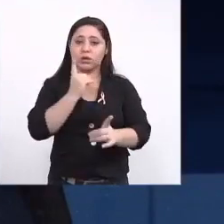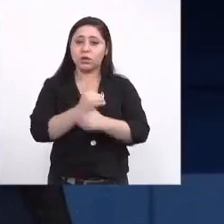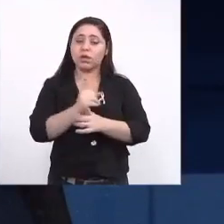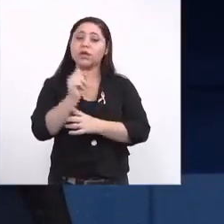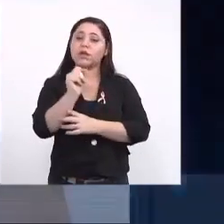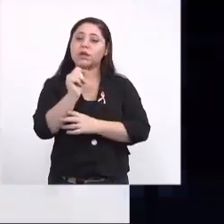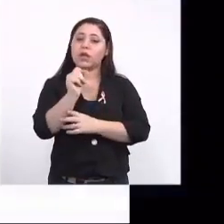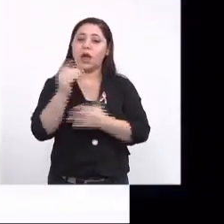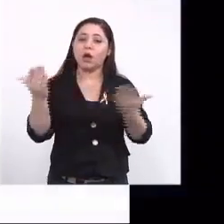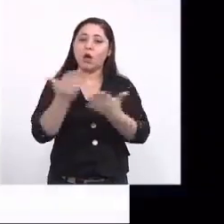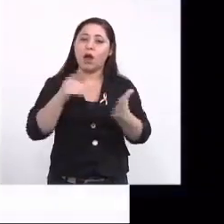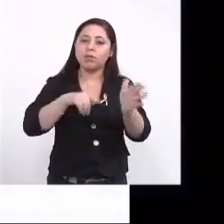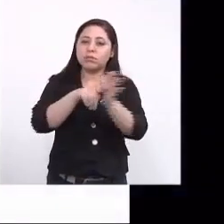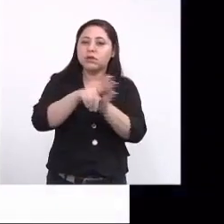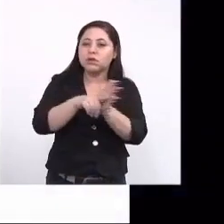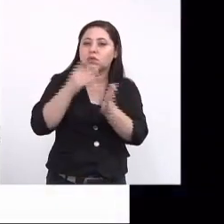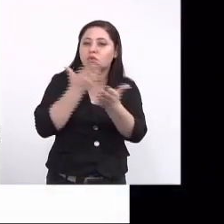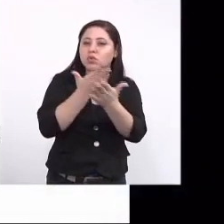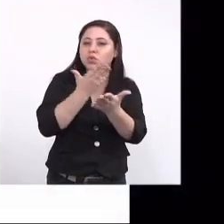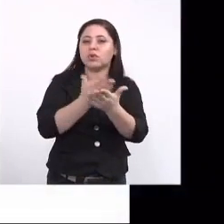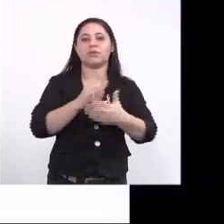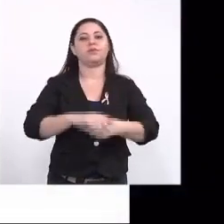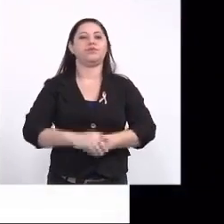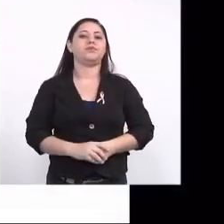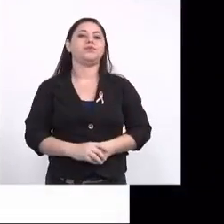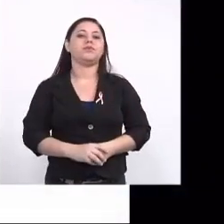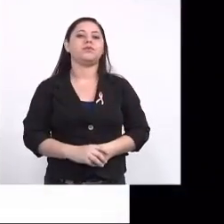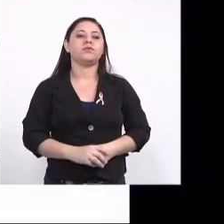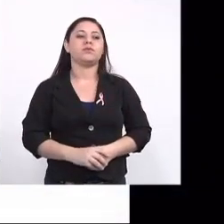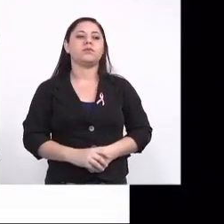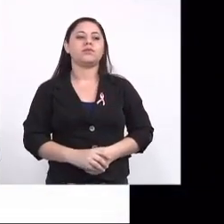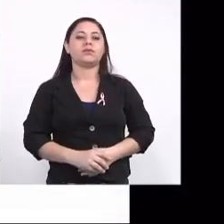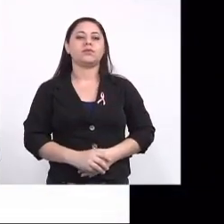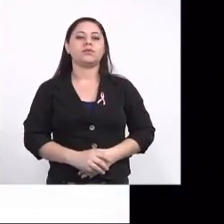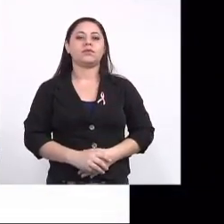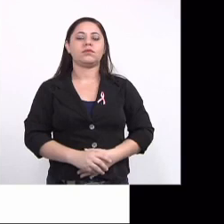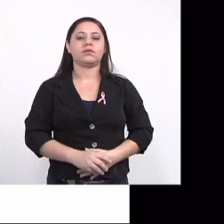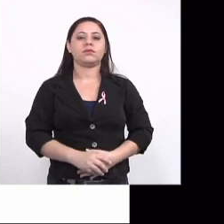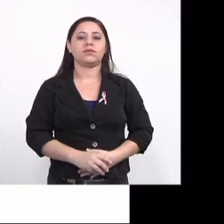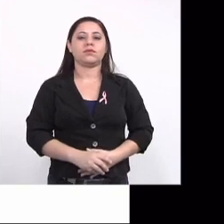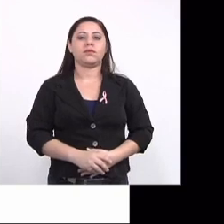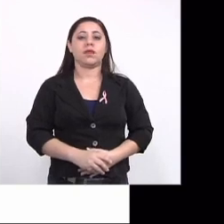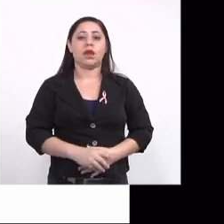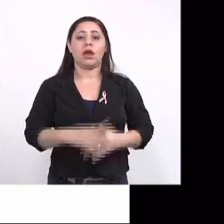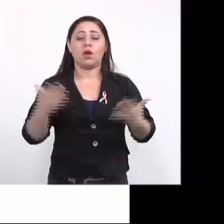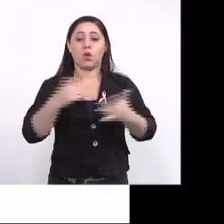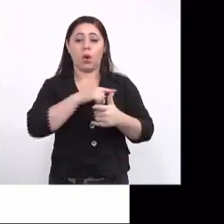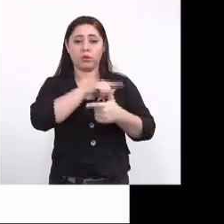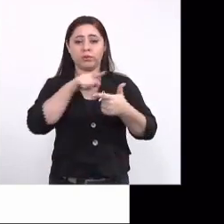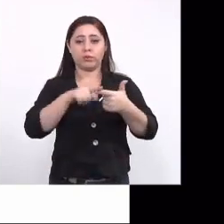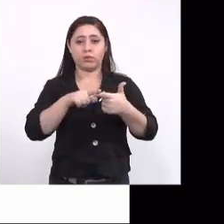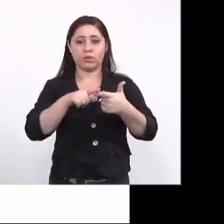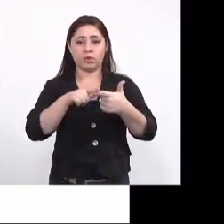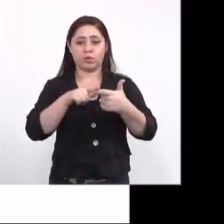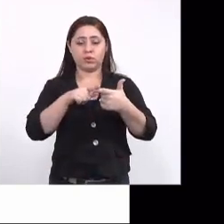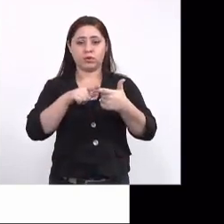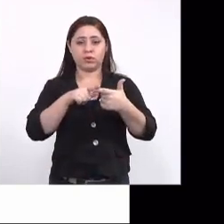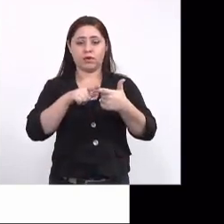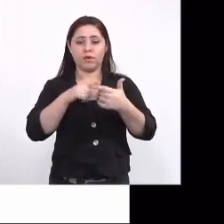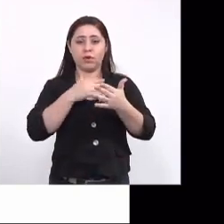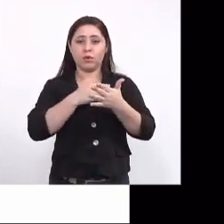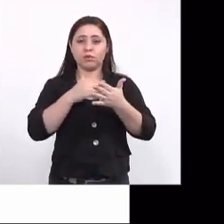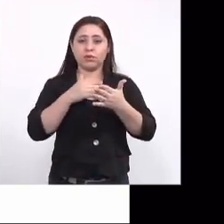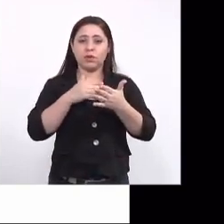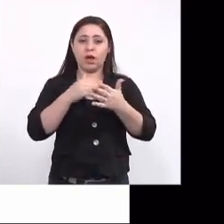está se debruçando agora na fase 2 da pesquisa. Então, para esta fase 2, a gente